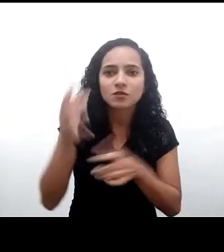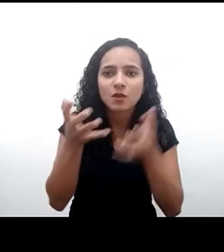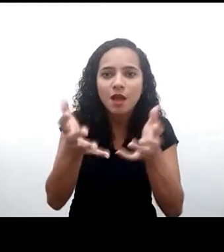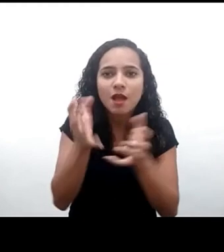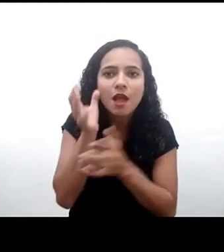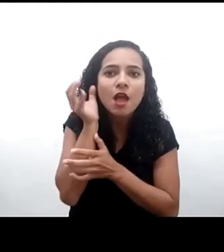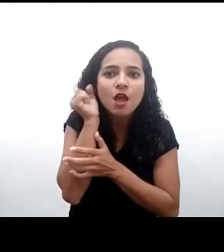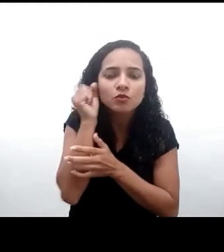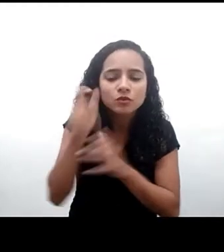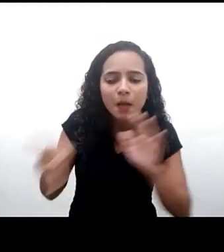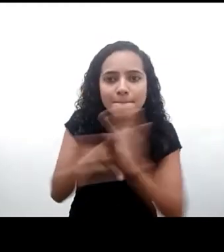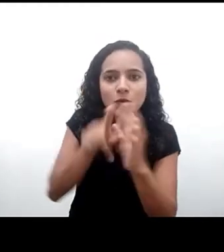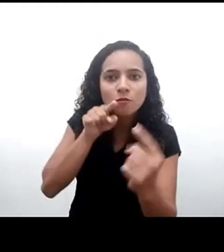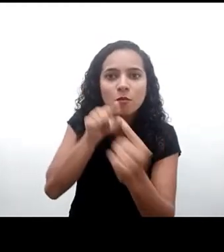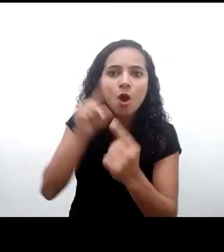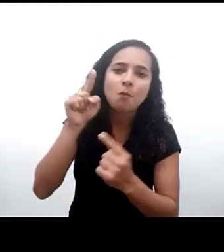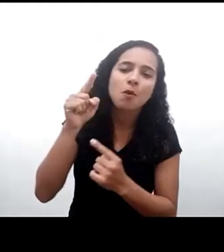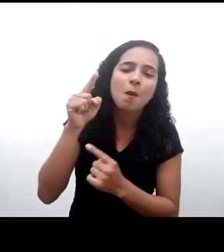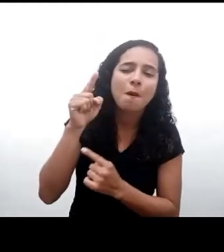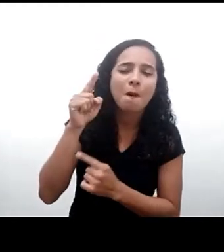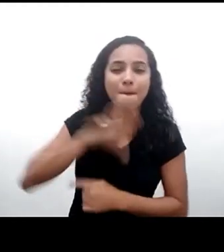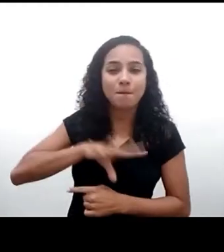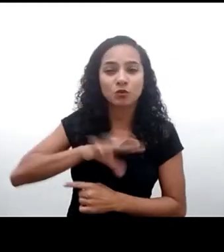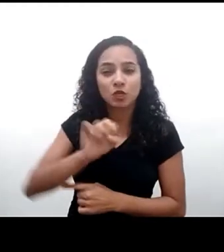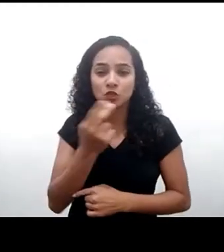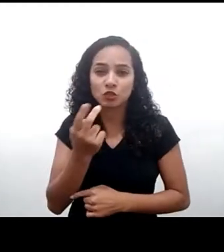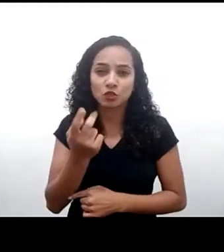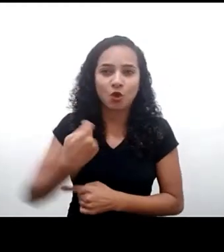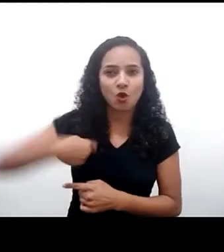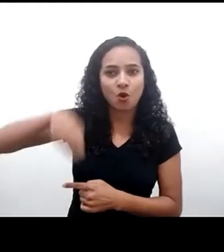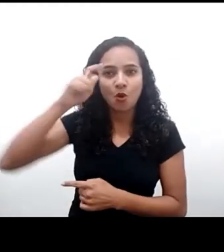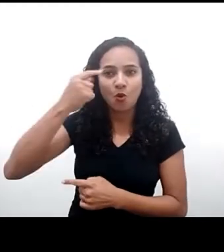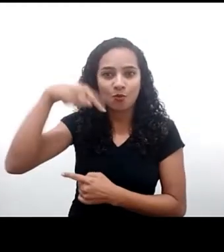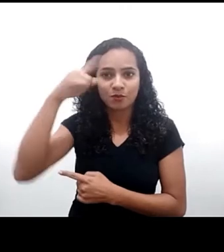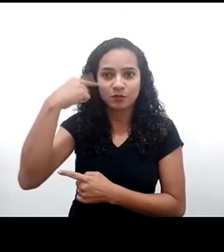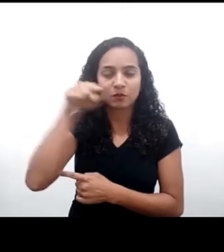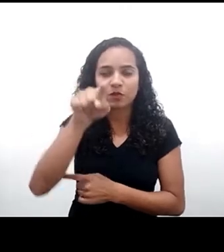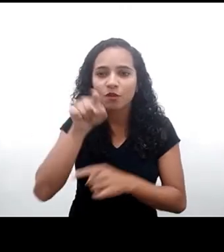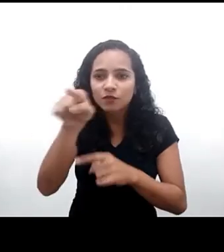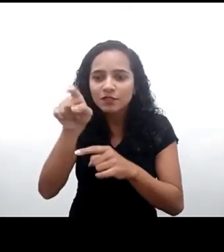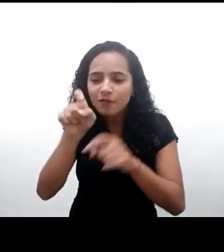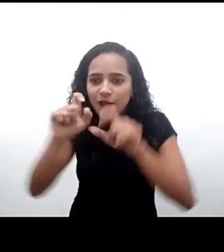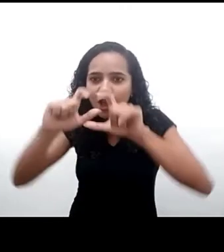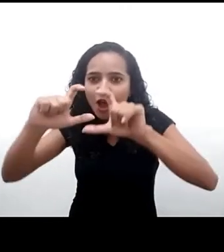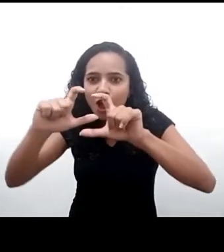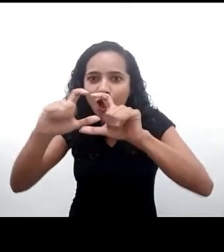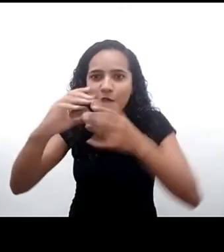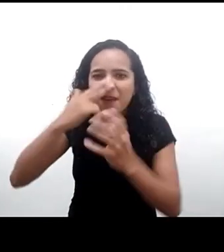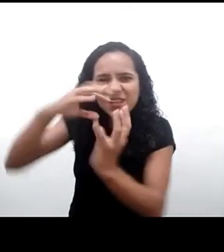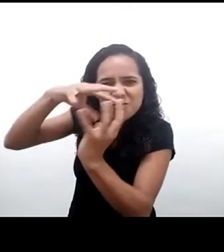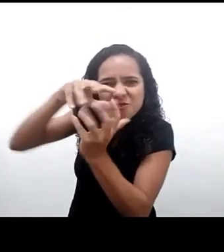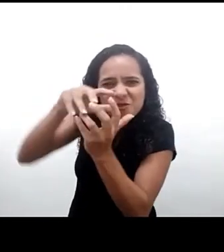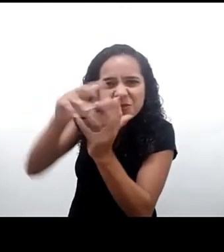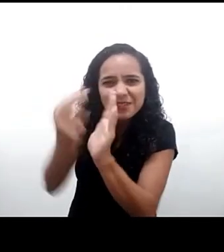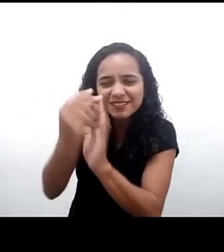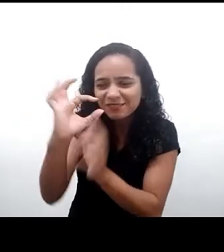só em português ou só em espanhol, basta escolher o idioma de sua preferência clicando nesse ícone que tem um globinho desenhado aqui embaixo no Zoom.